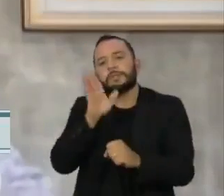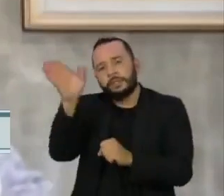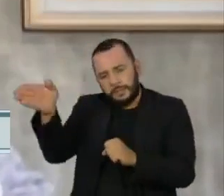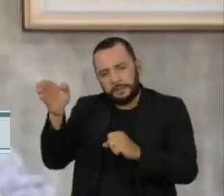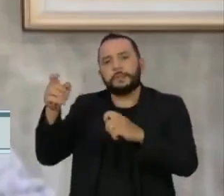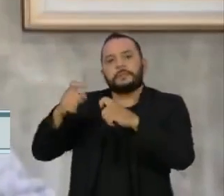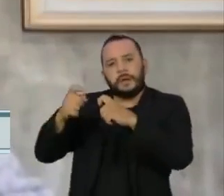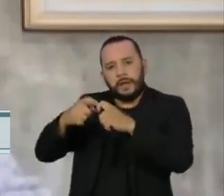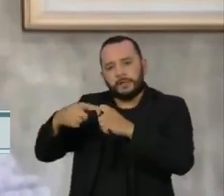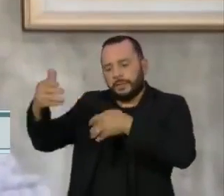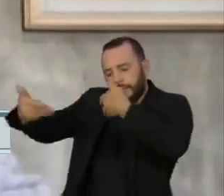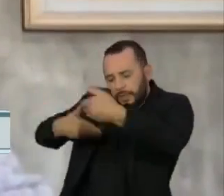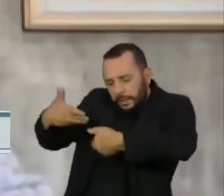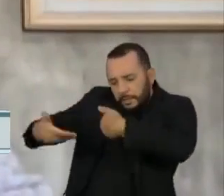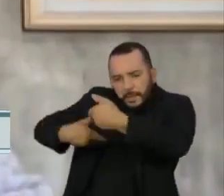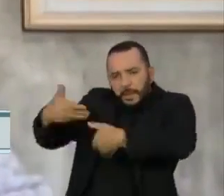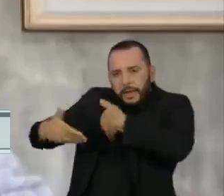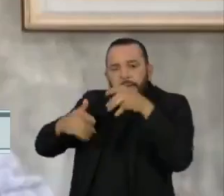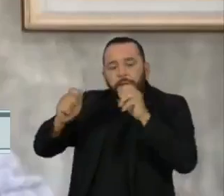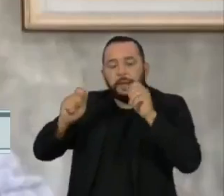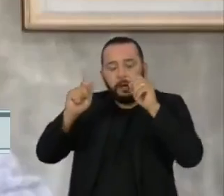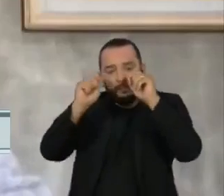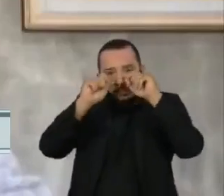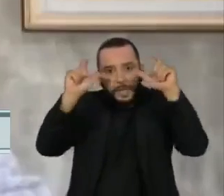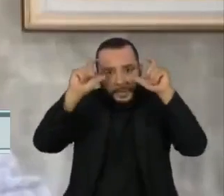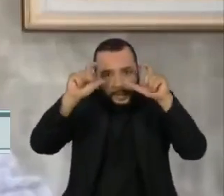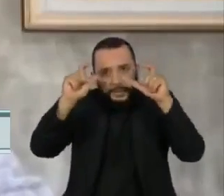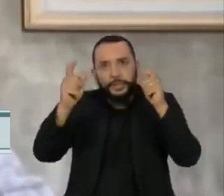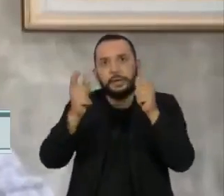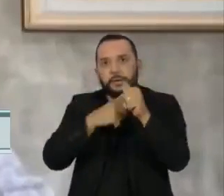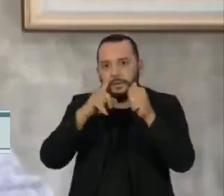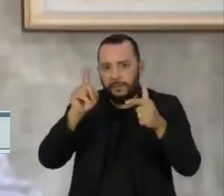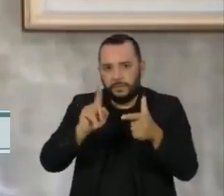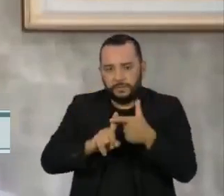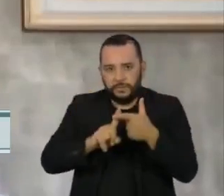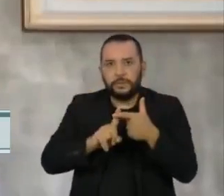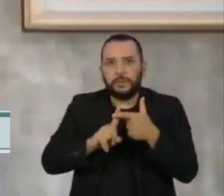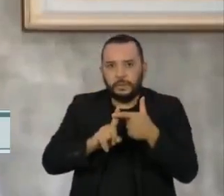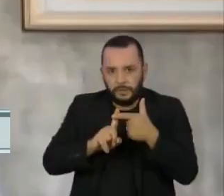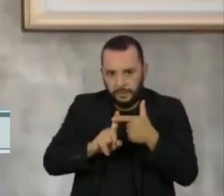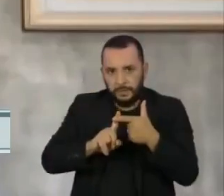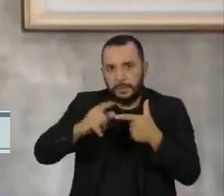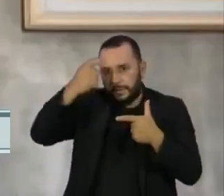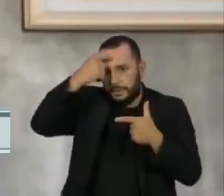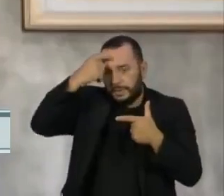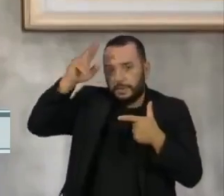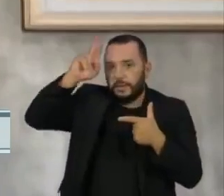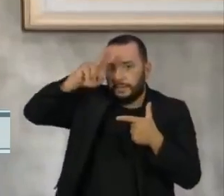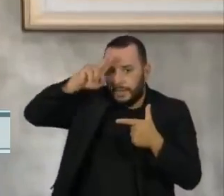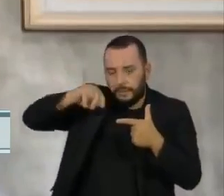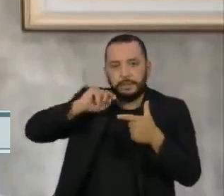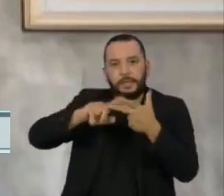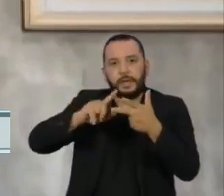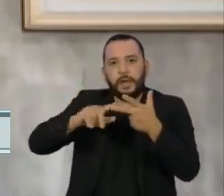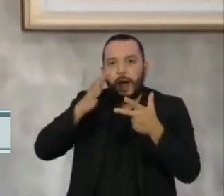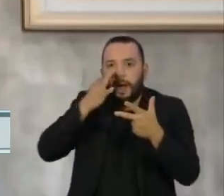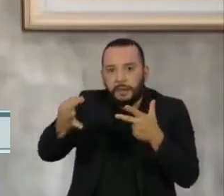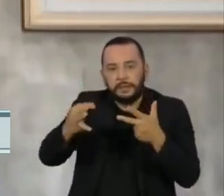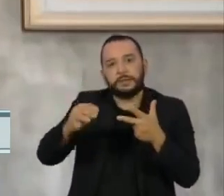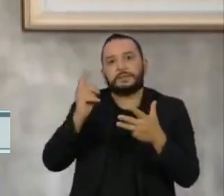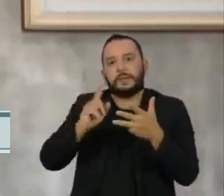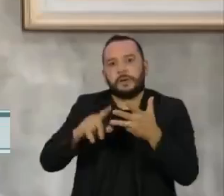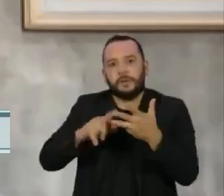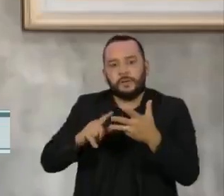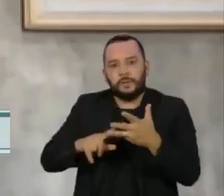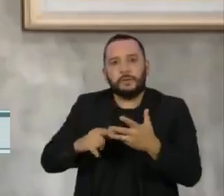funções atencionais, mnemônicas, pera, não vou falar tão difícil, memória, atenção, na função